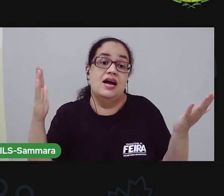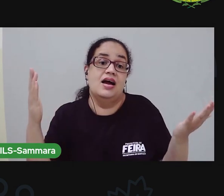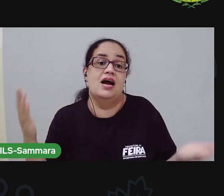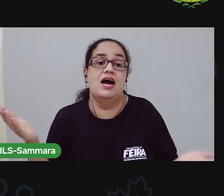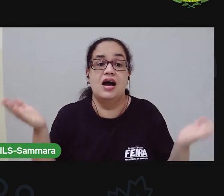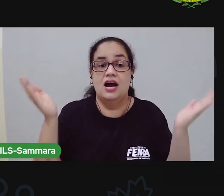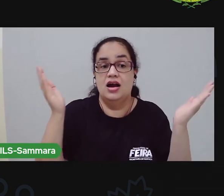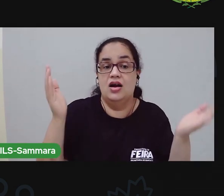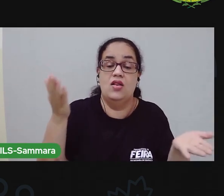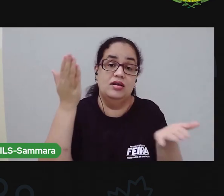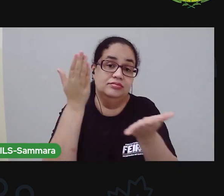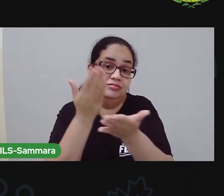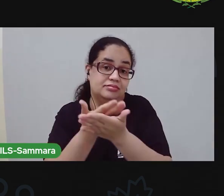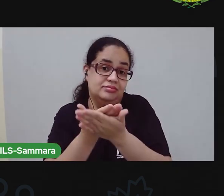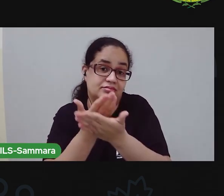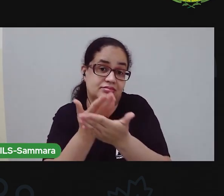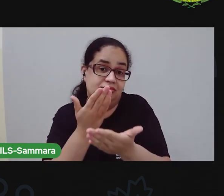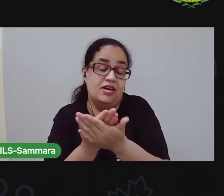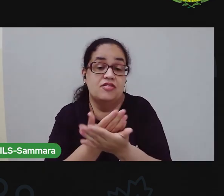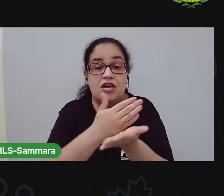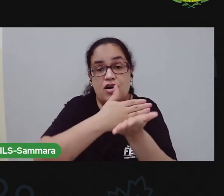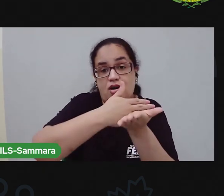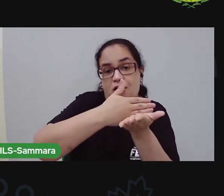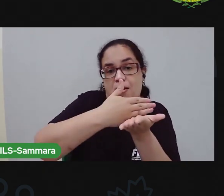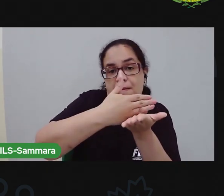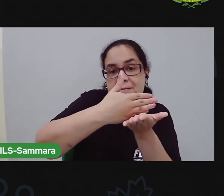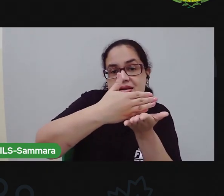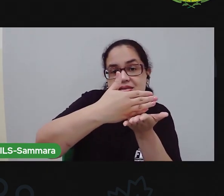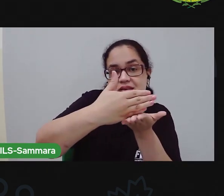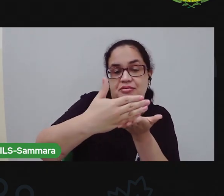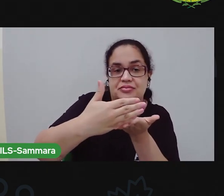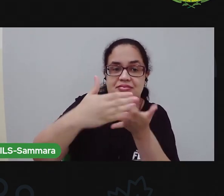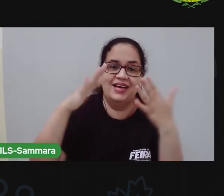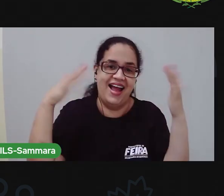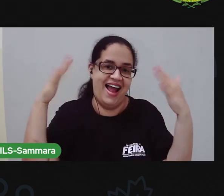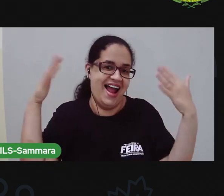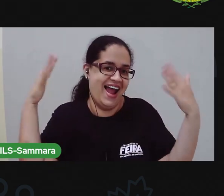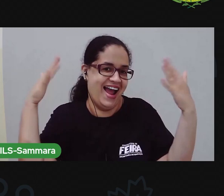A aula vai começar!